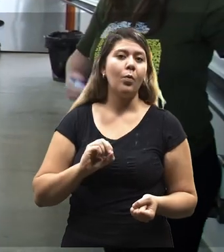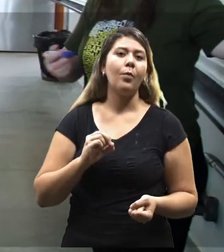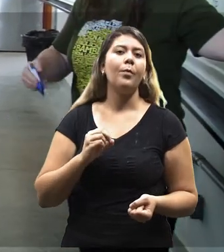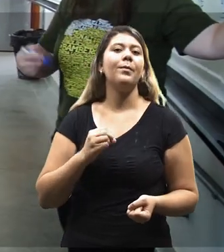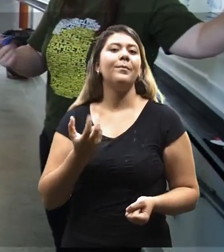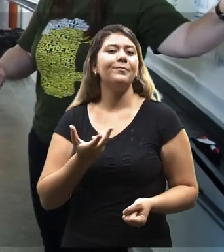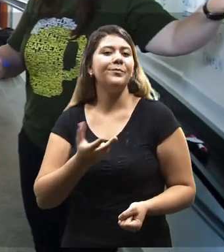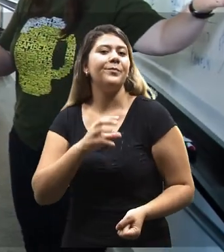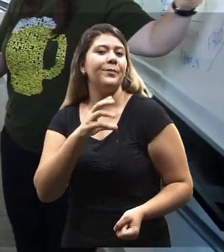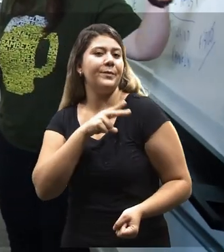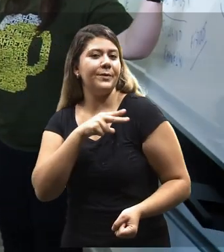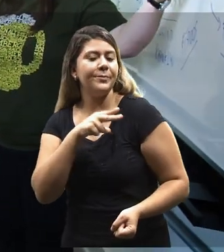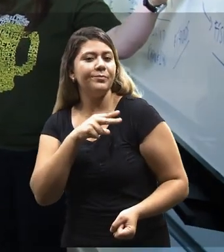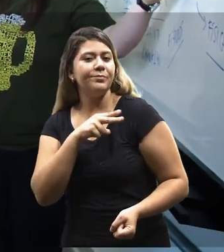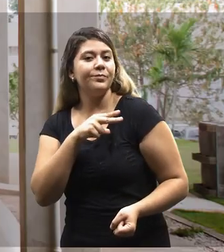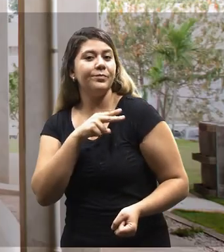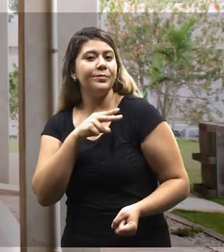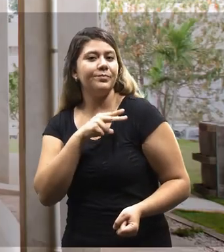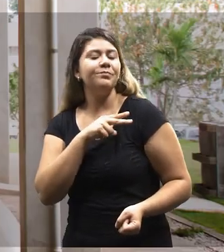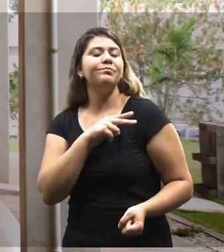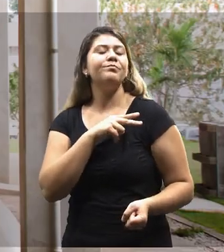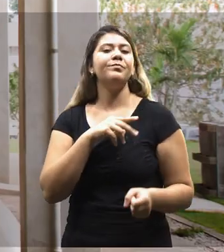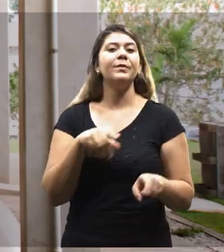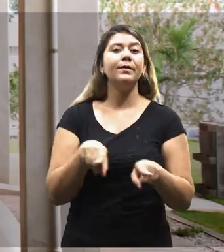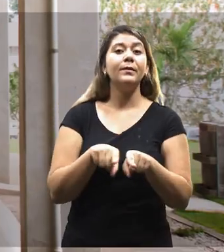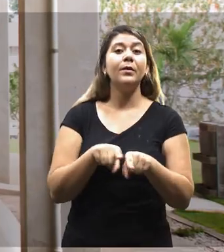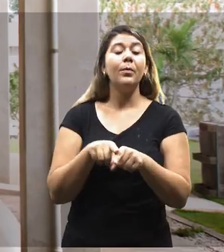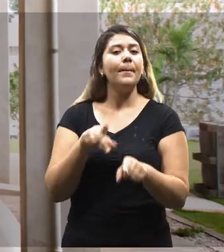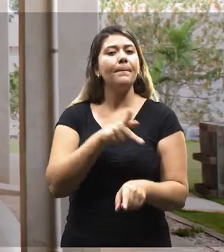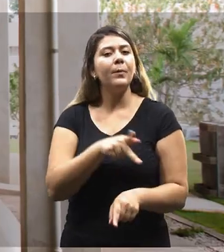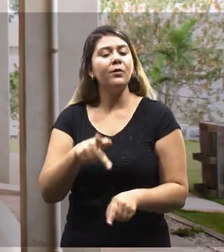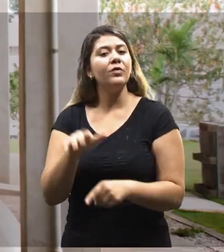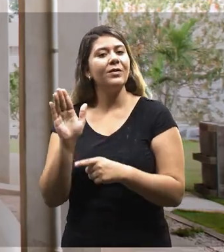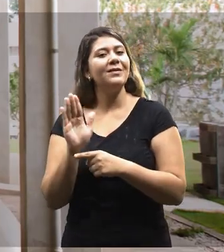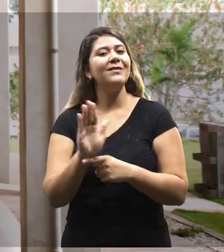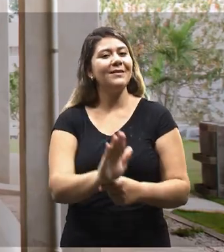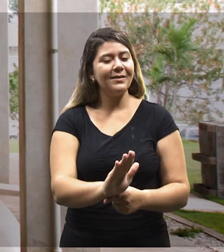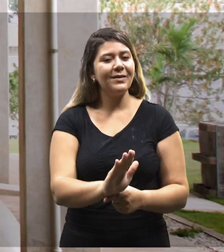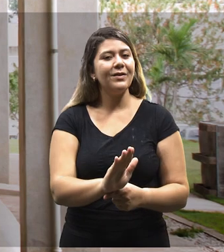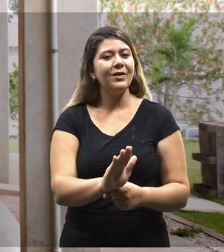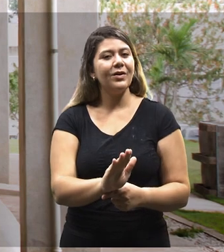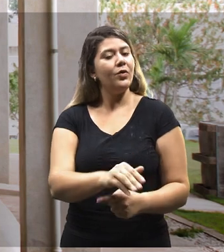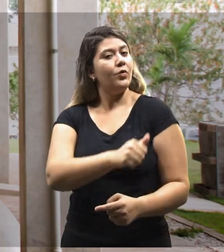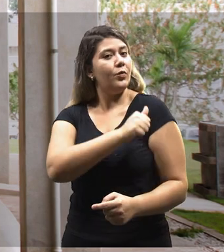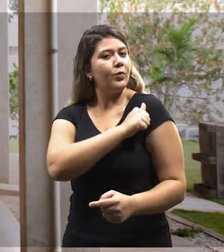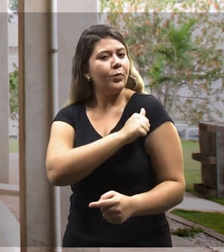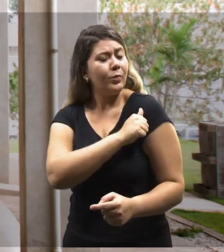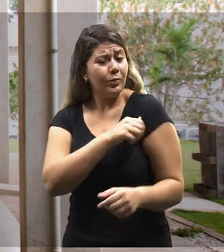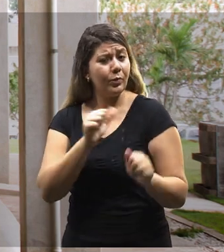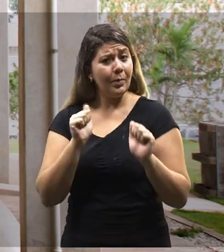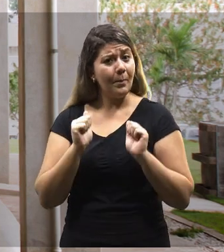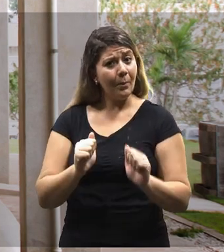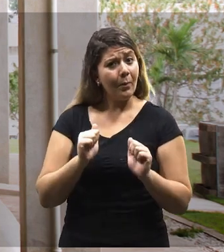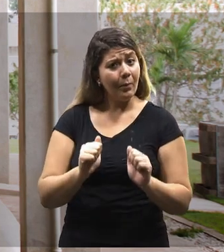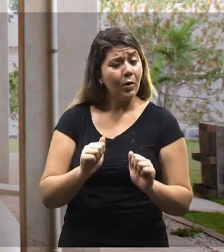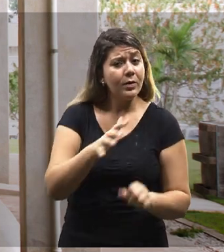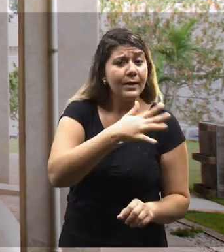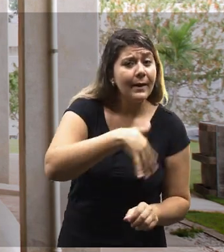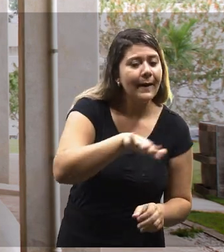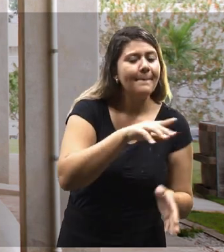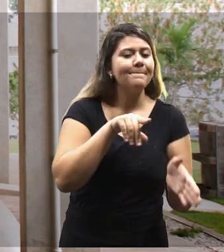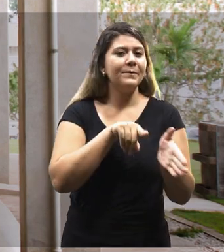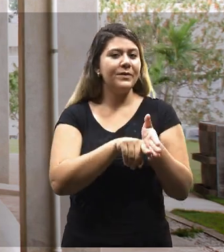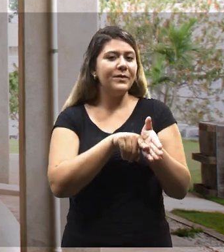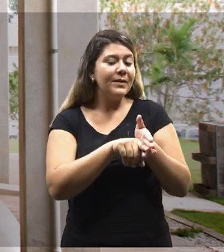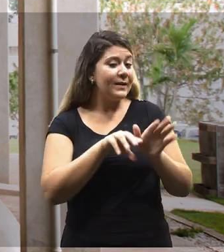tanto particulares quanto privadas. Mas, por um outro lado, a gente conta com professores que contribuem bastante. Então, o licenciando pode